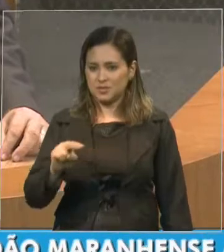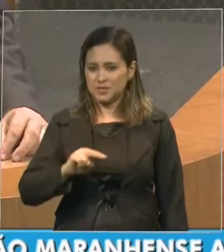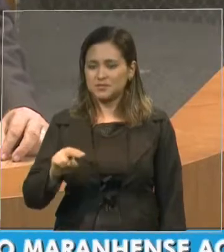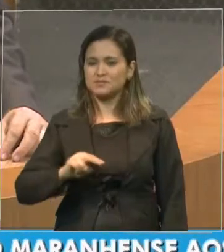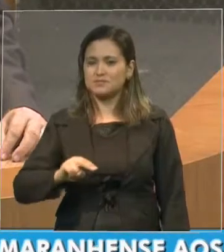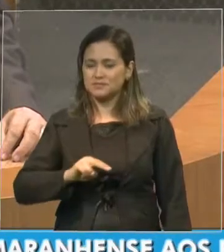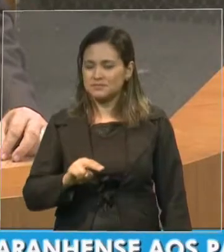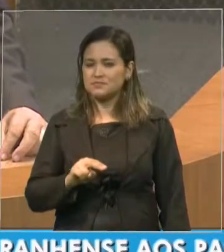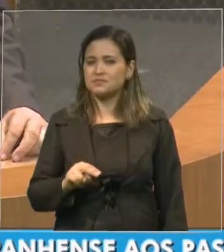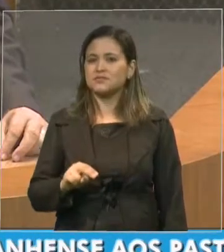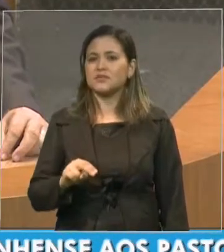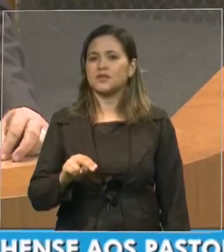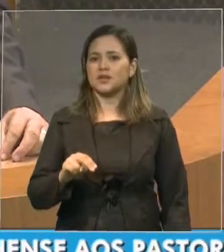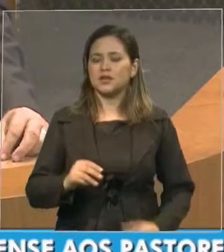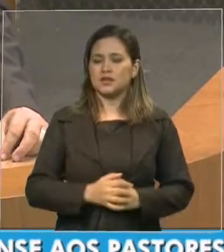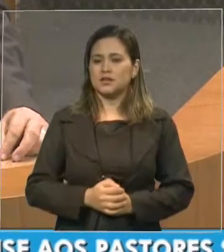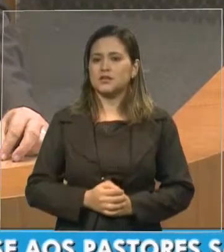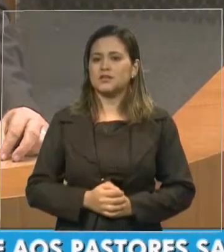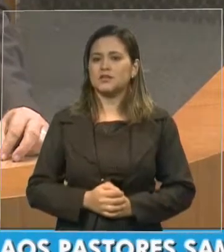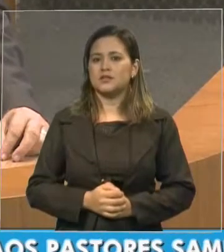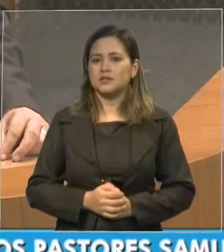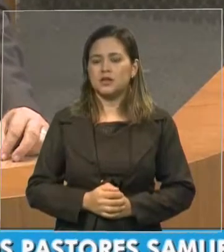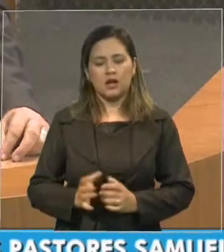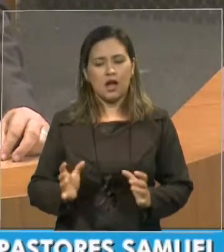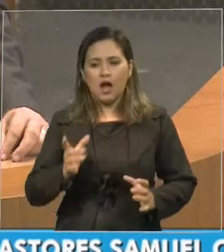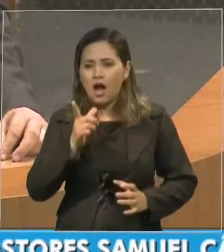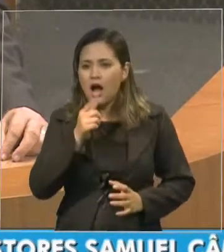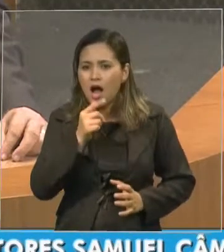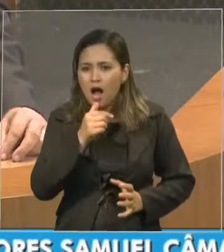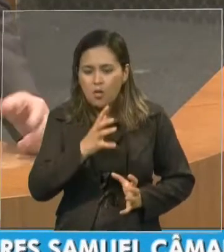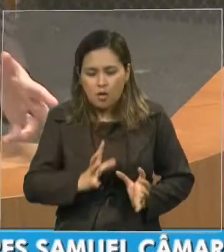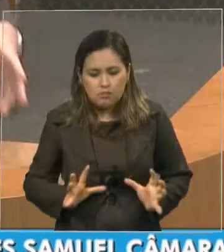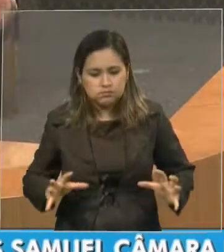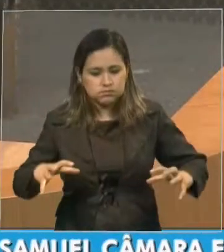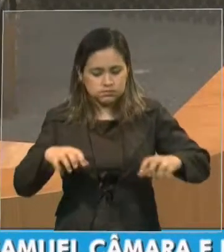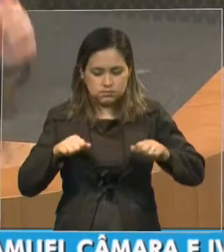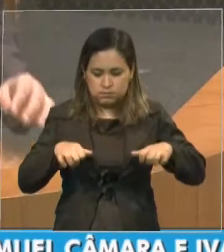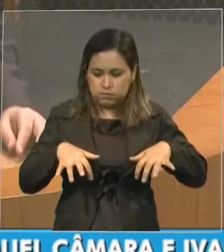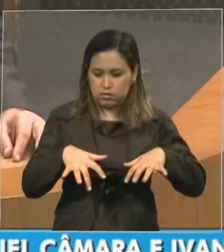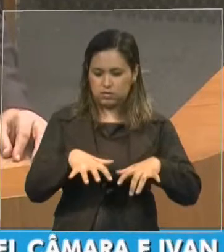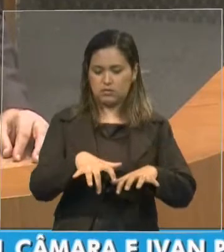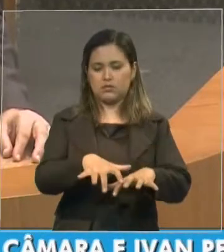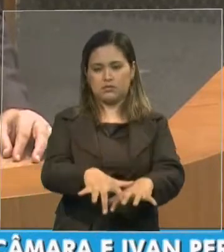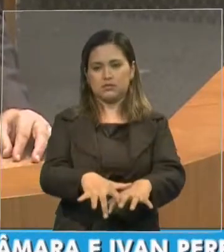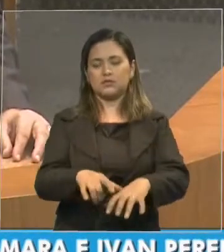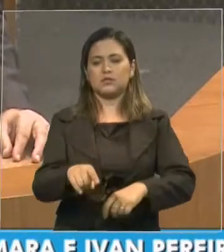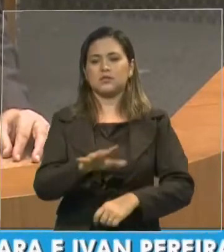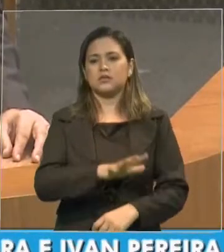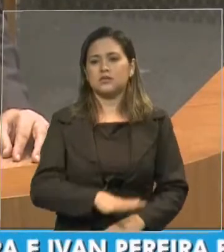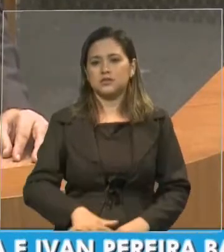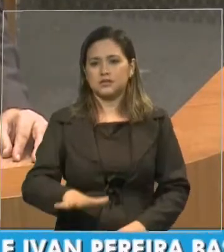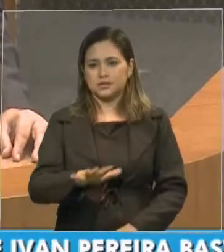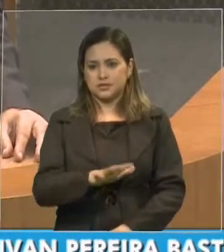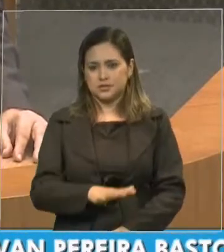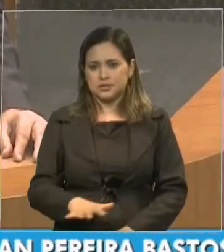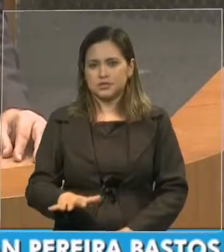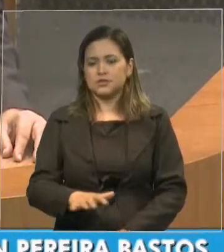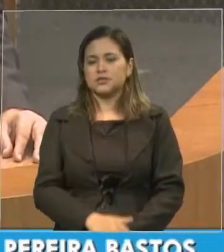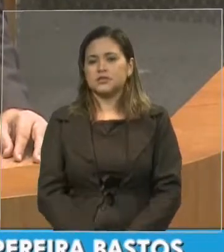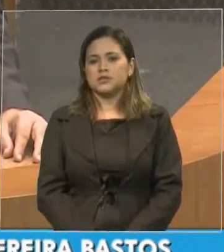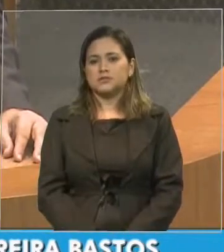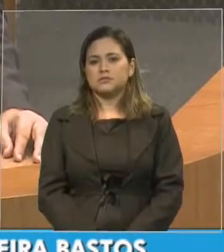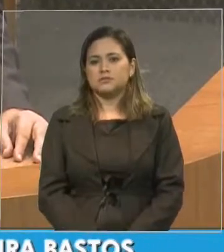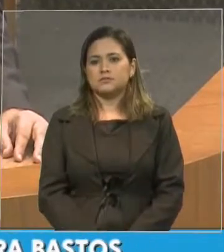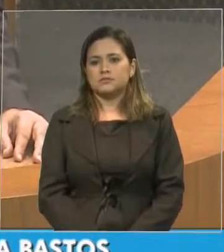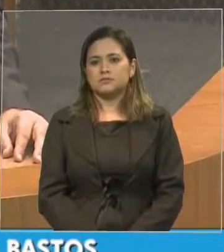grandeza de todos esses lugares e de toda essa região. Em tempos muito